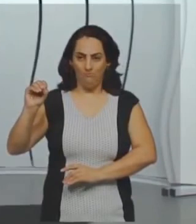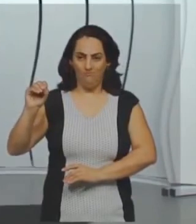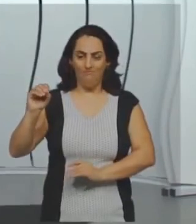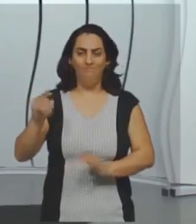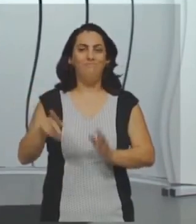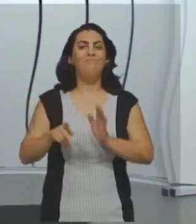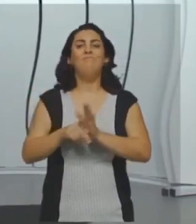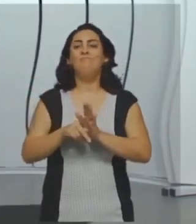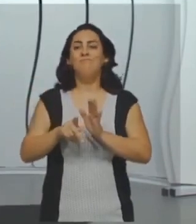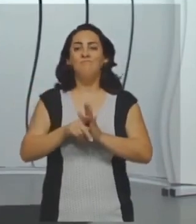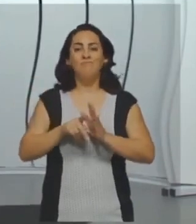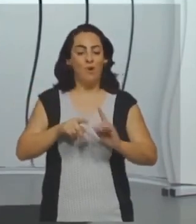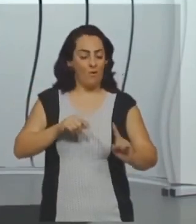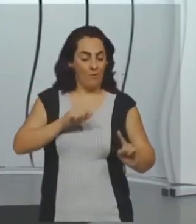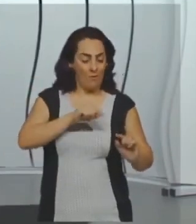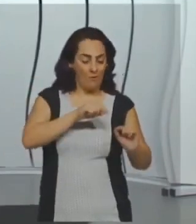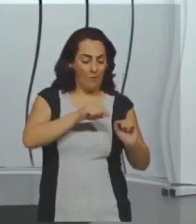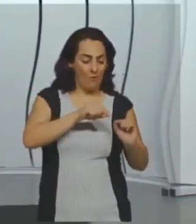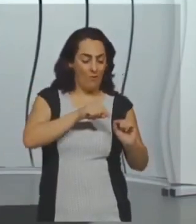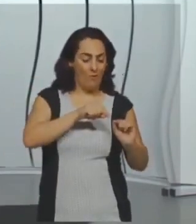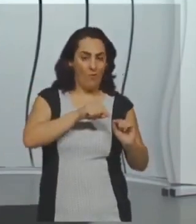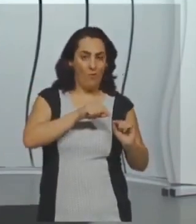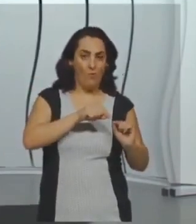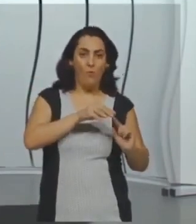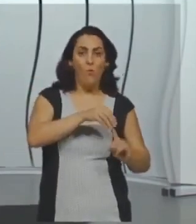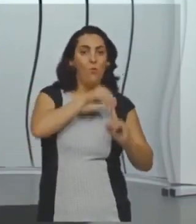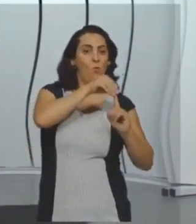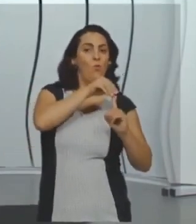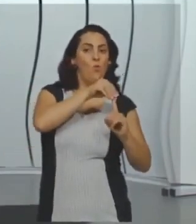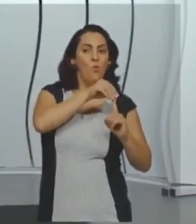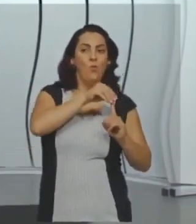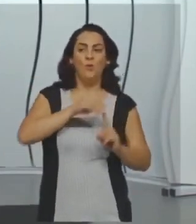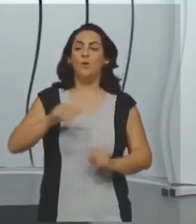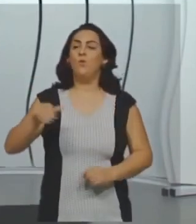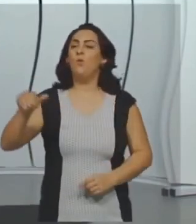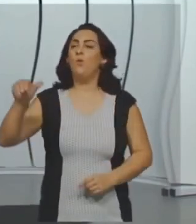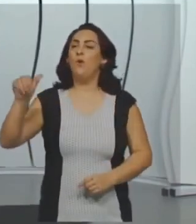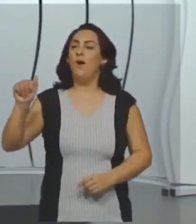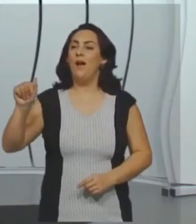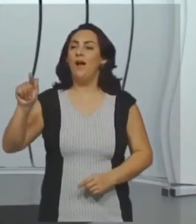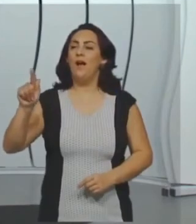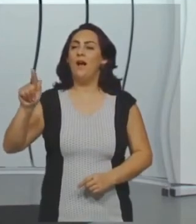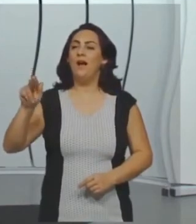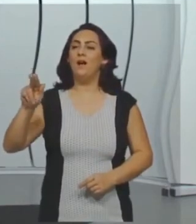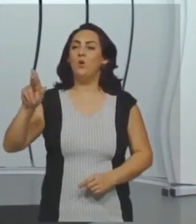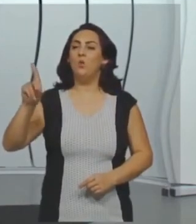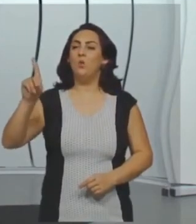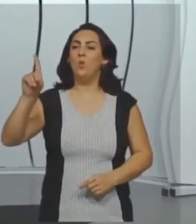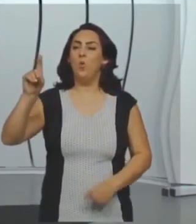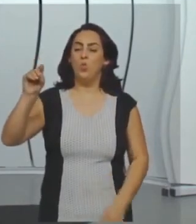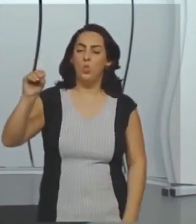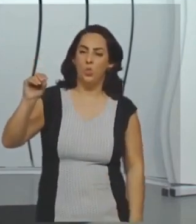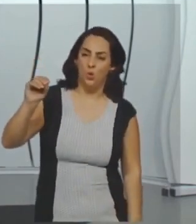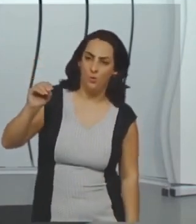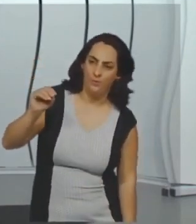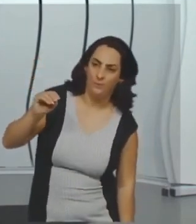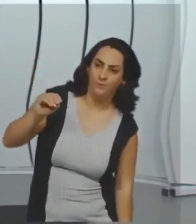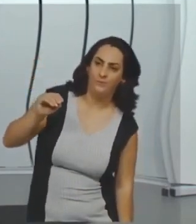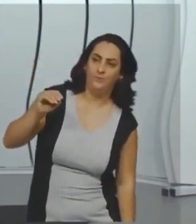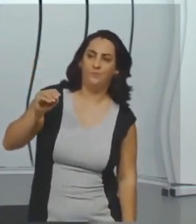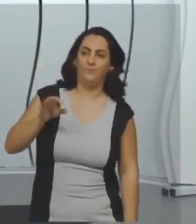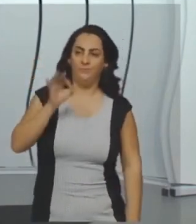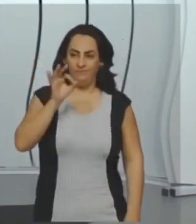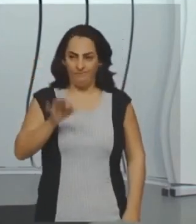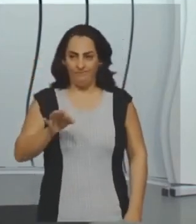obtuso, este é um ângulo obtuso, este é um ângulo obtuso e só este aqui, né? Dos que